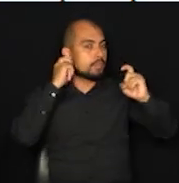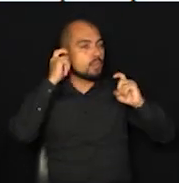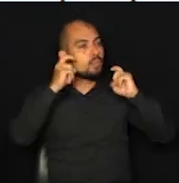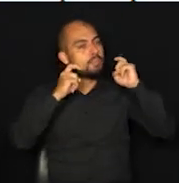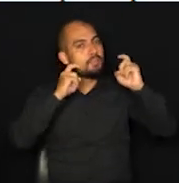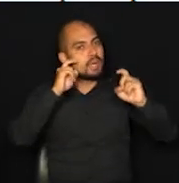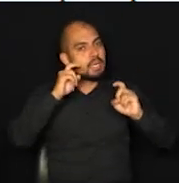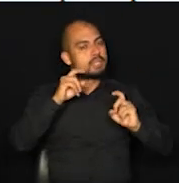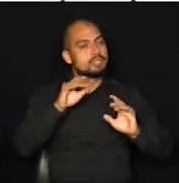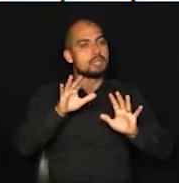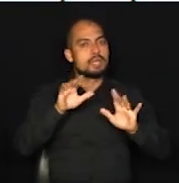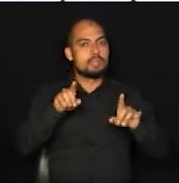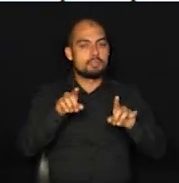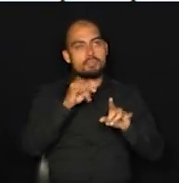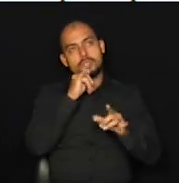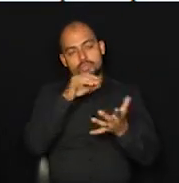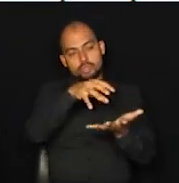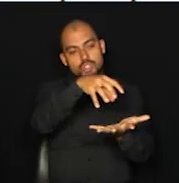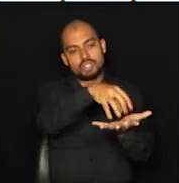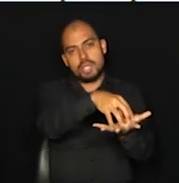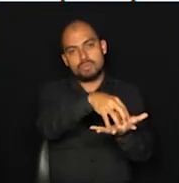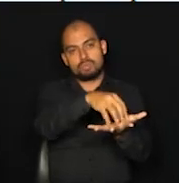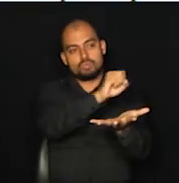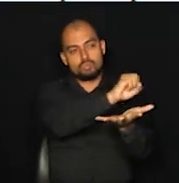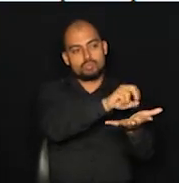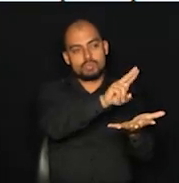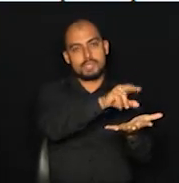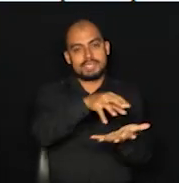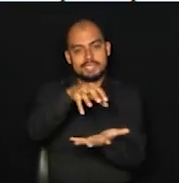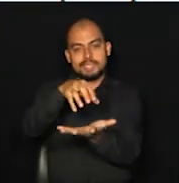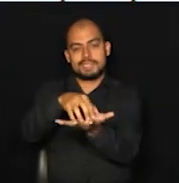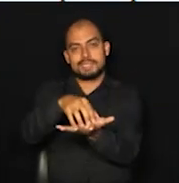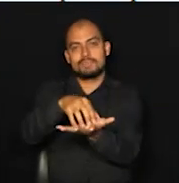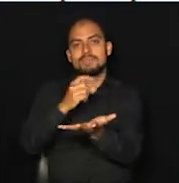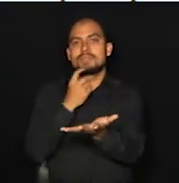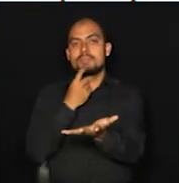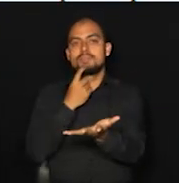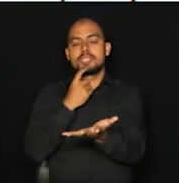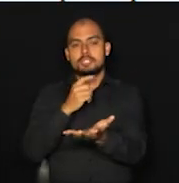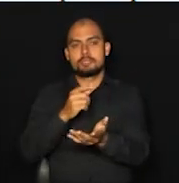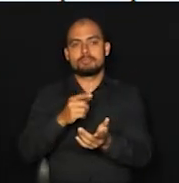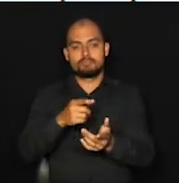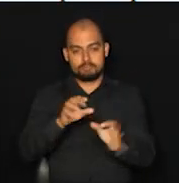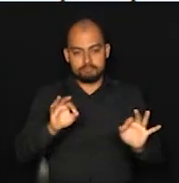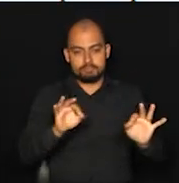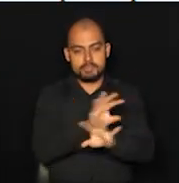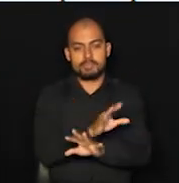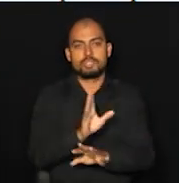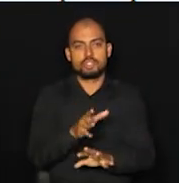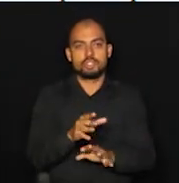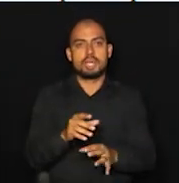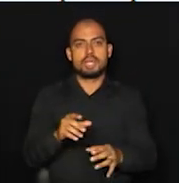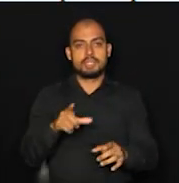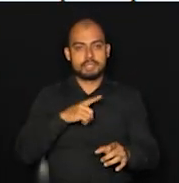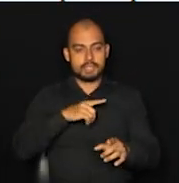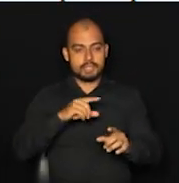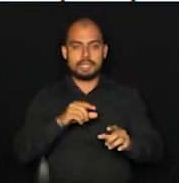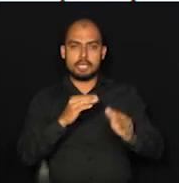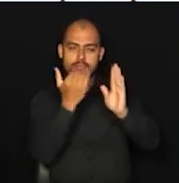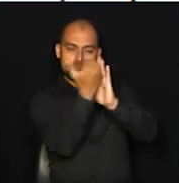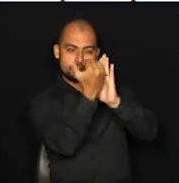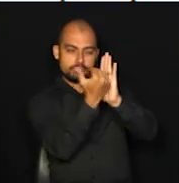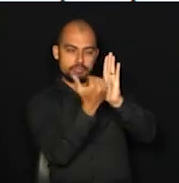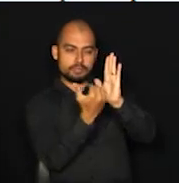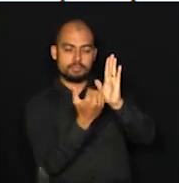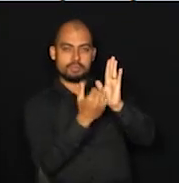centros de saúde, tanto de Sumaré quanto de Campinas e outras cidades, estão preparados com justamente as medidas de segurança em relação